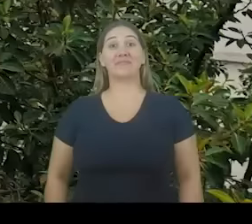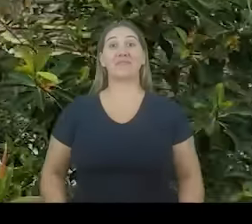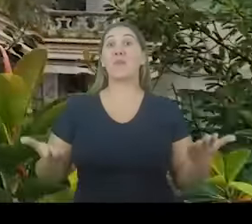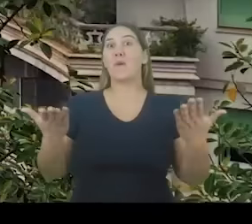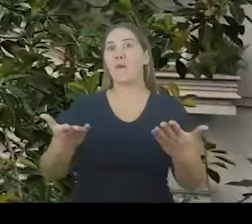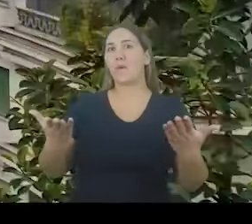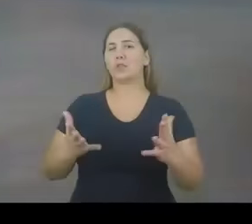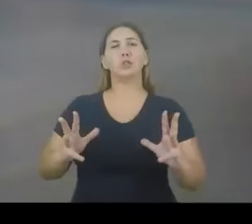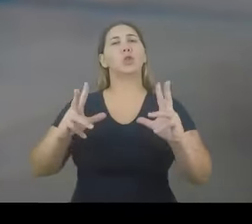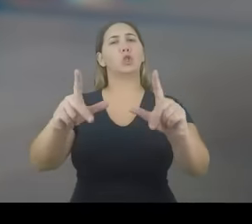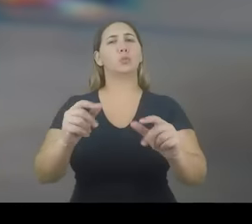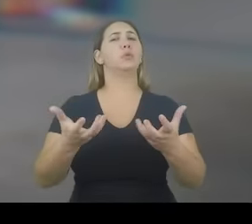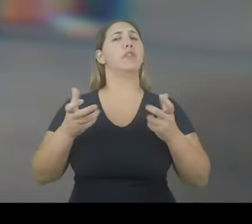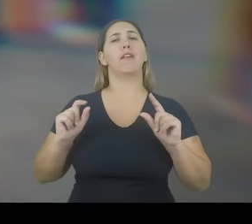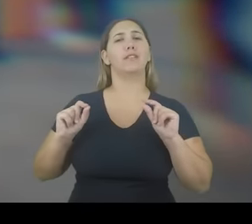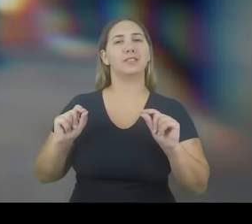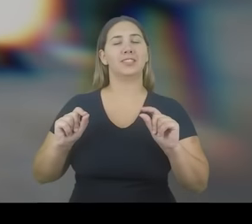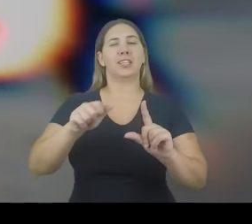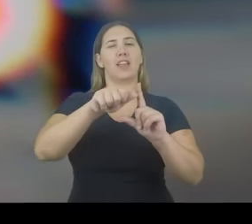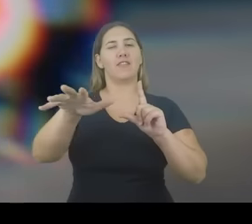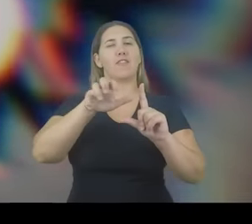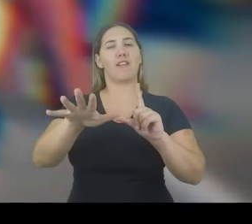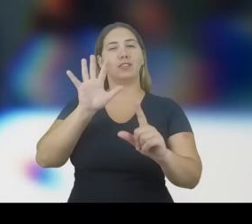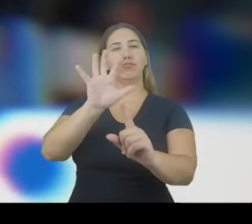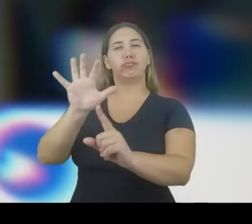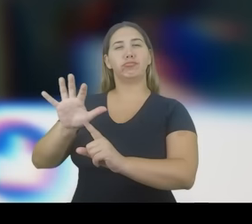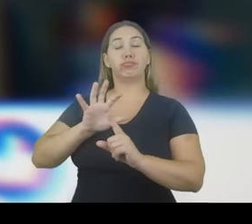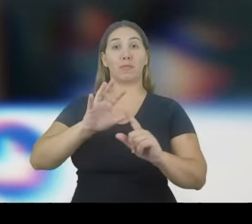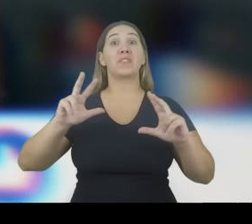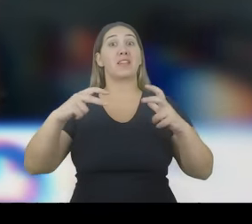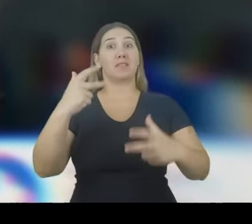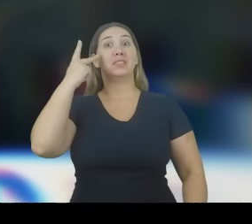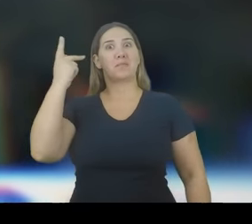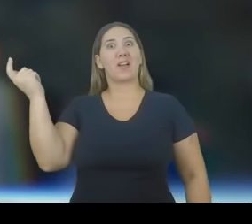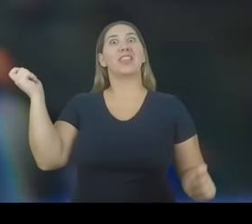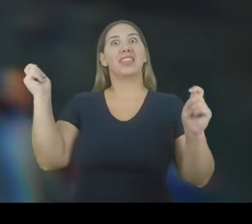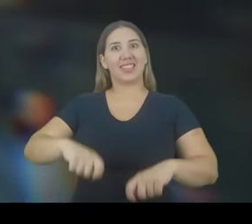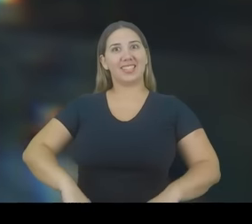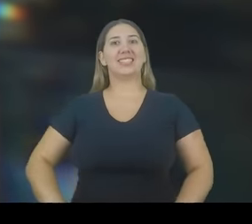Hoje em dia, todo mundo quer ser influenciador. E na Câmara Municipal de São Paulo, isso acontece na prática.